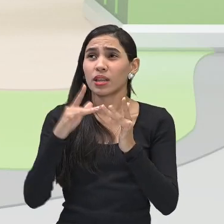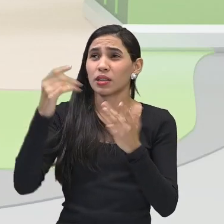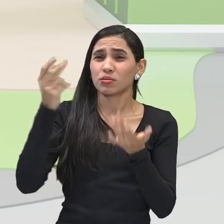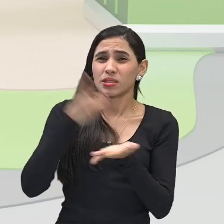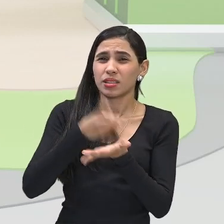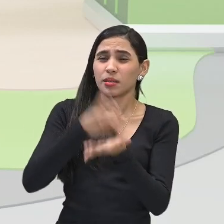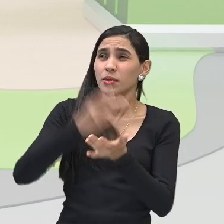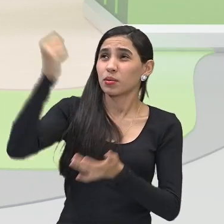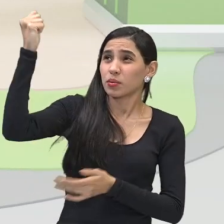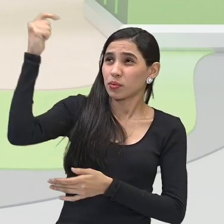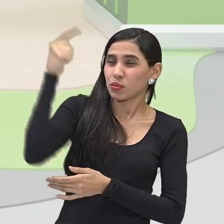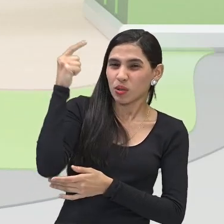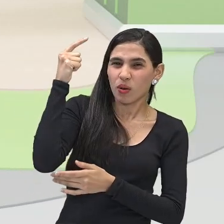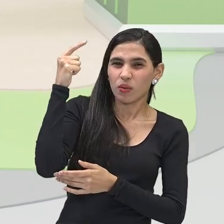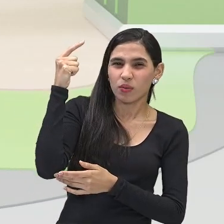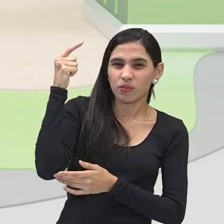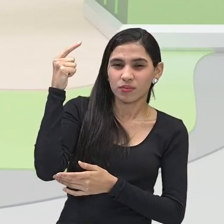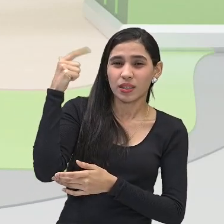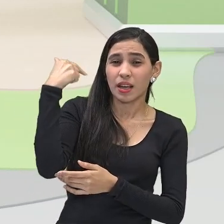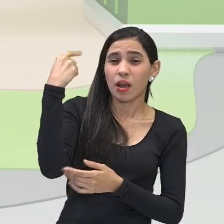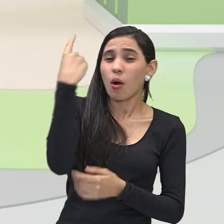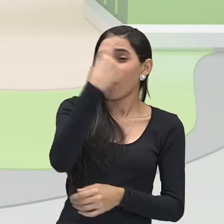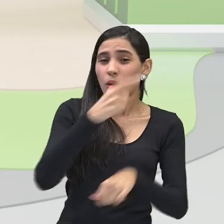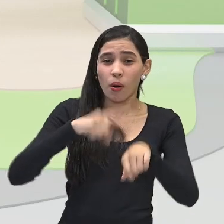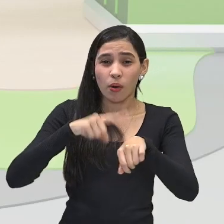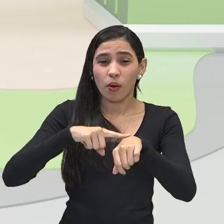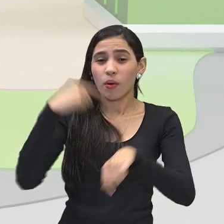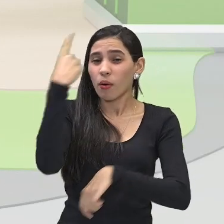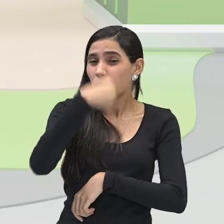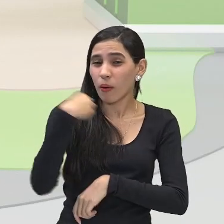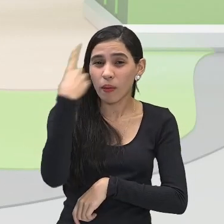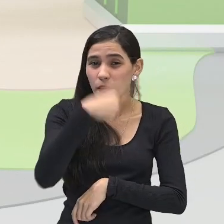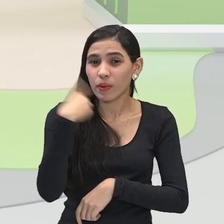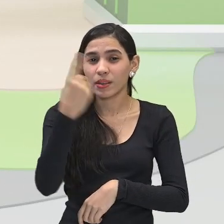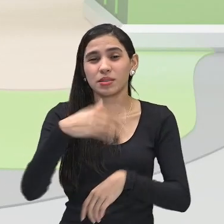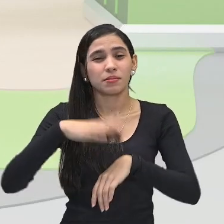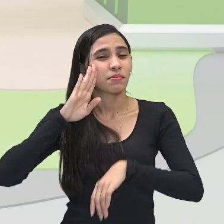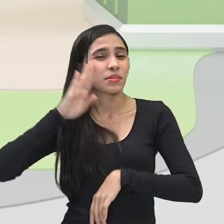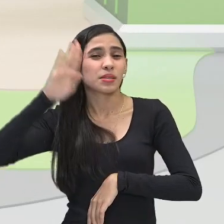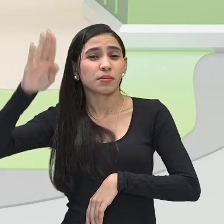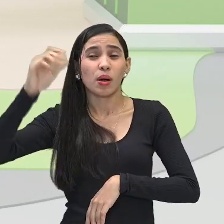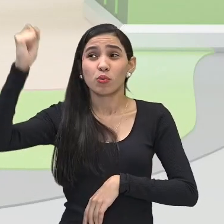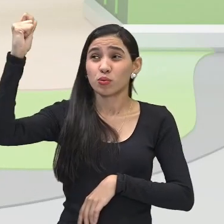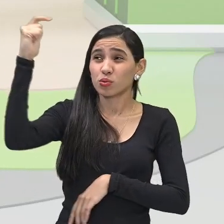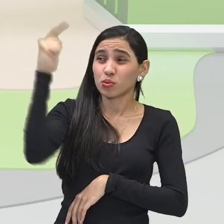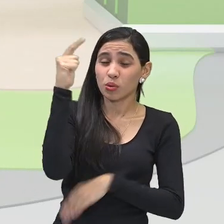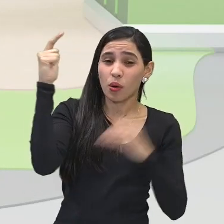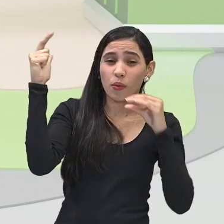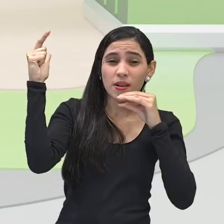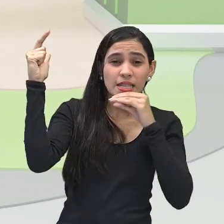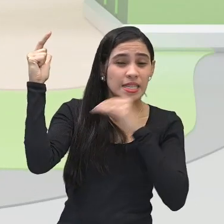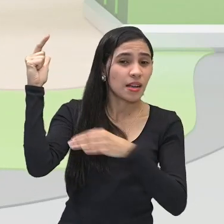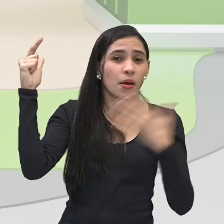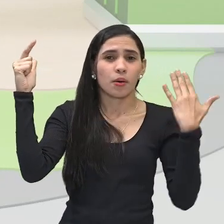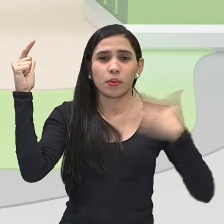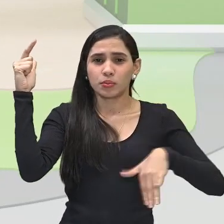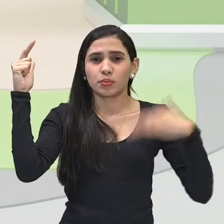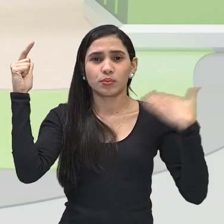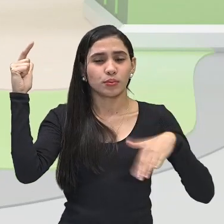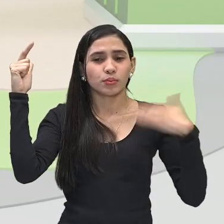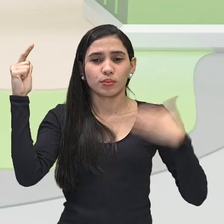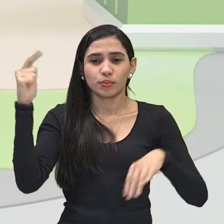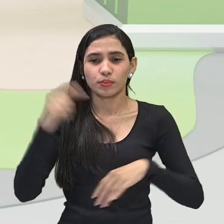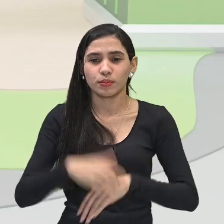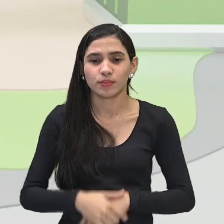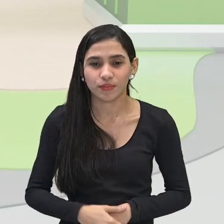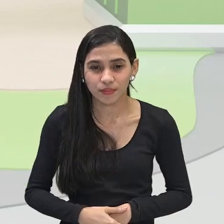por muito tempo, principalmente naqueles horários onde o sol está mais intenso? Pois é, então,